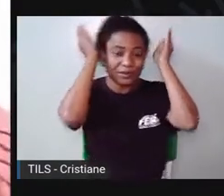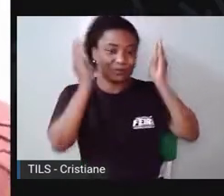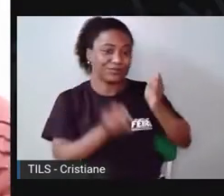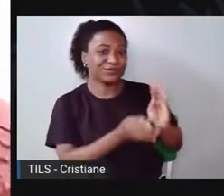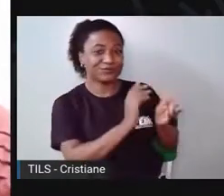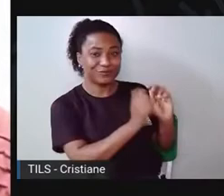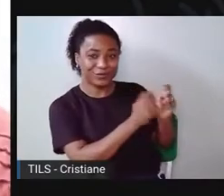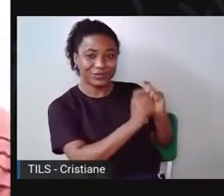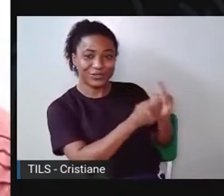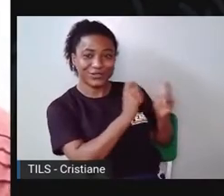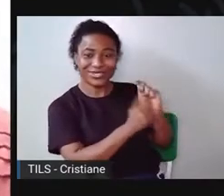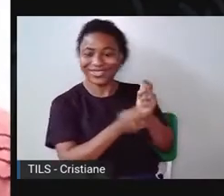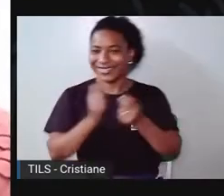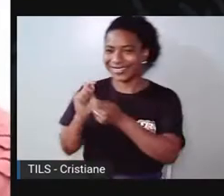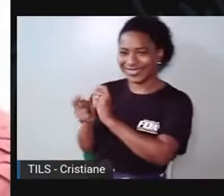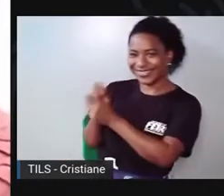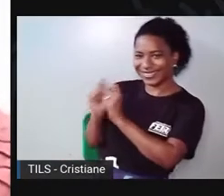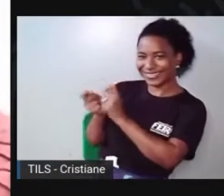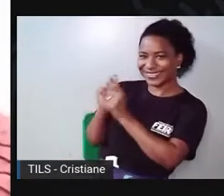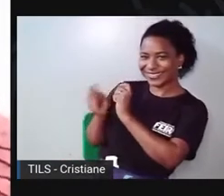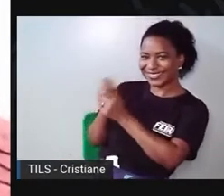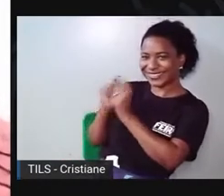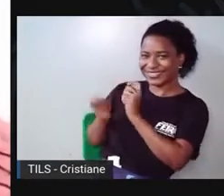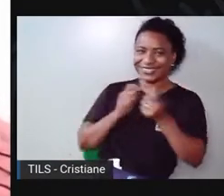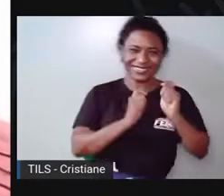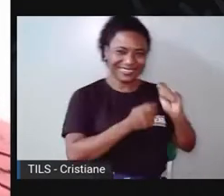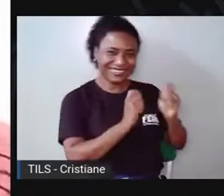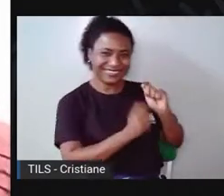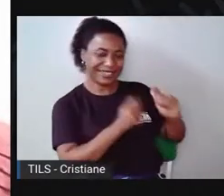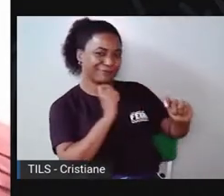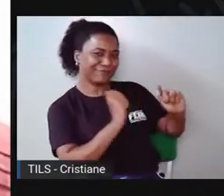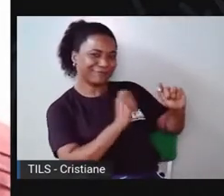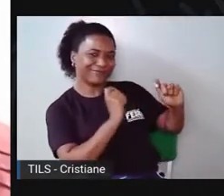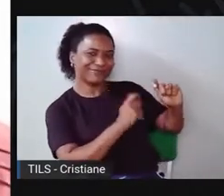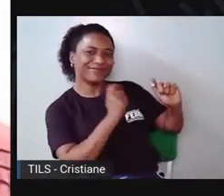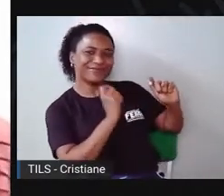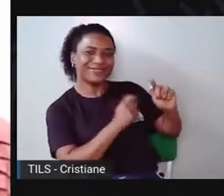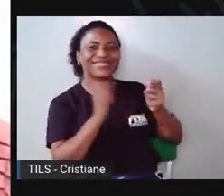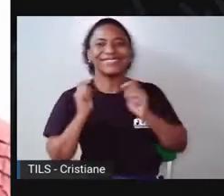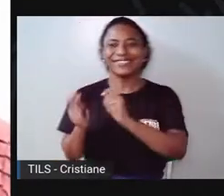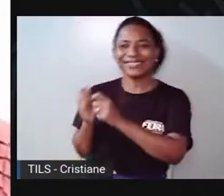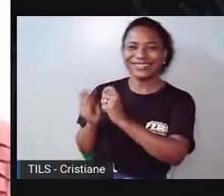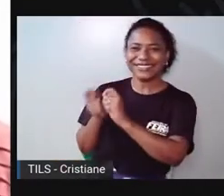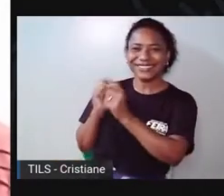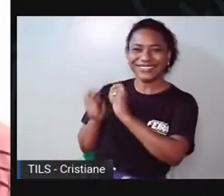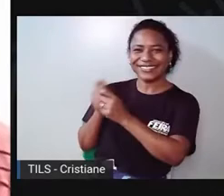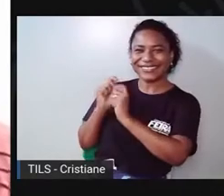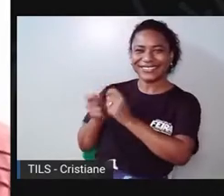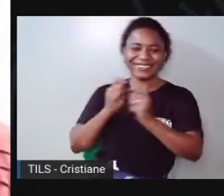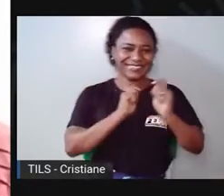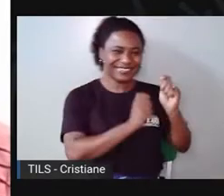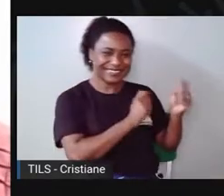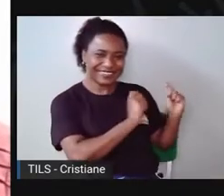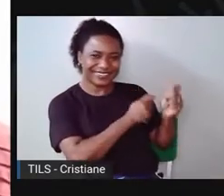tchau tchau, tchau, é